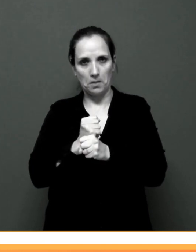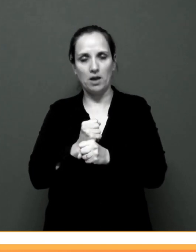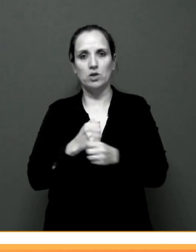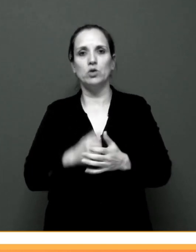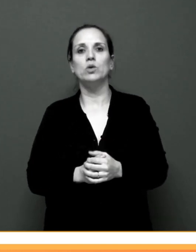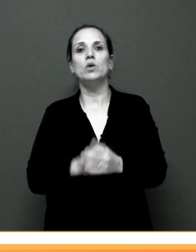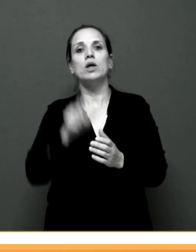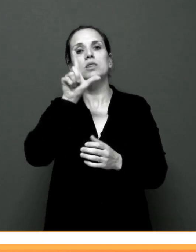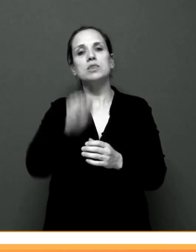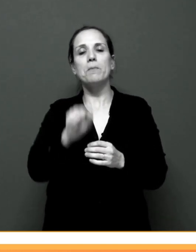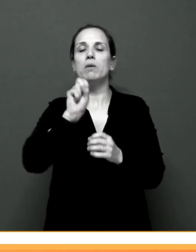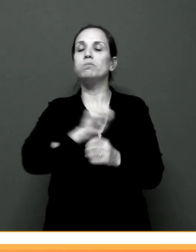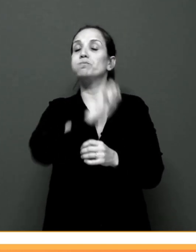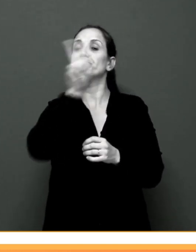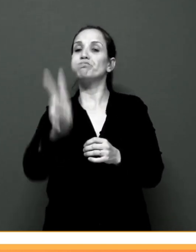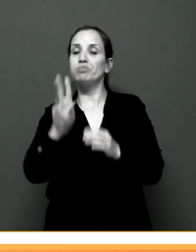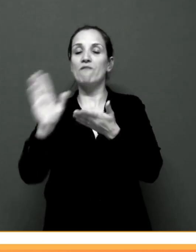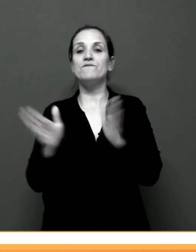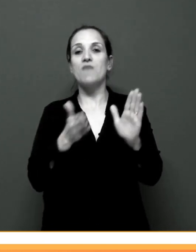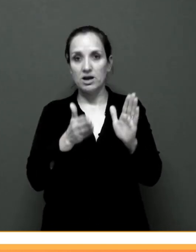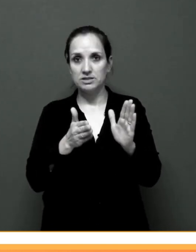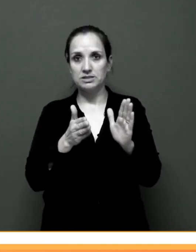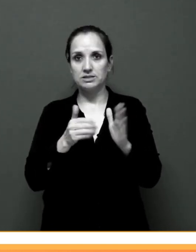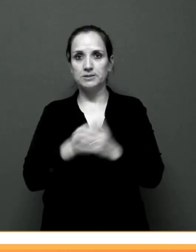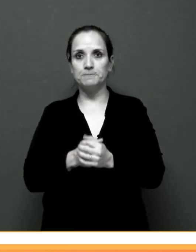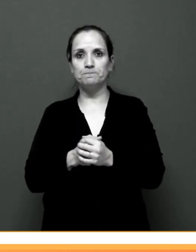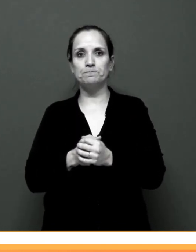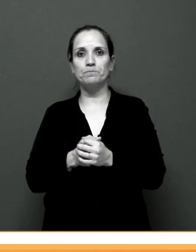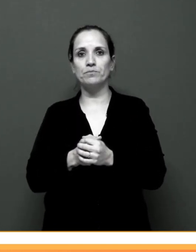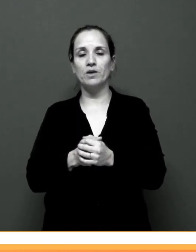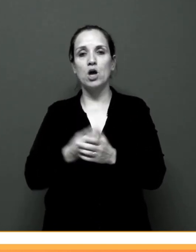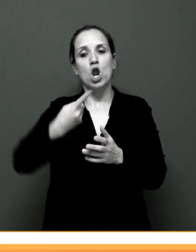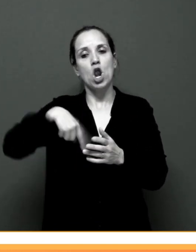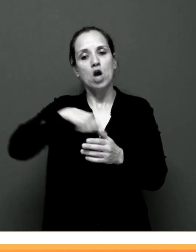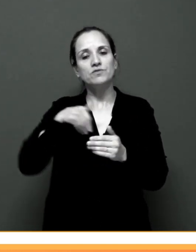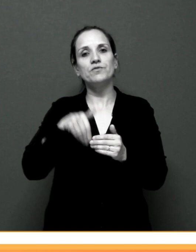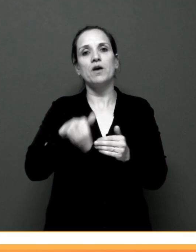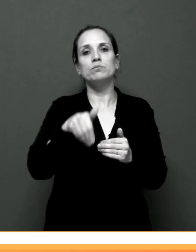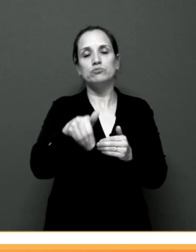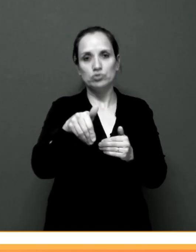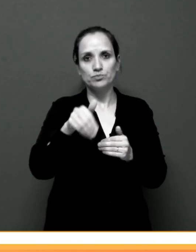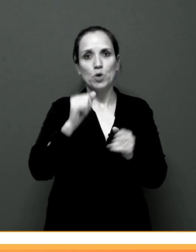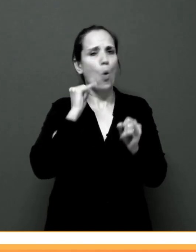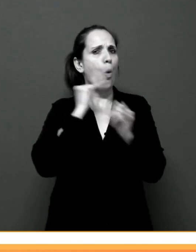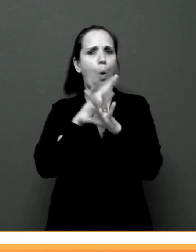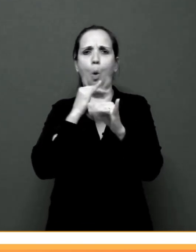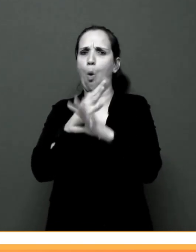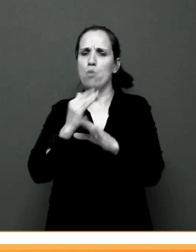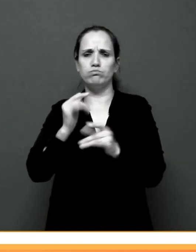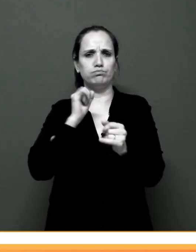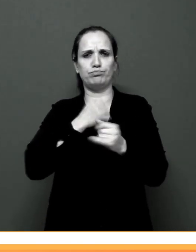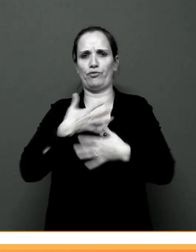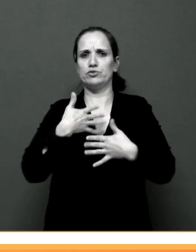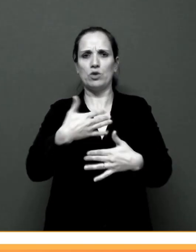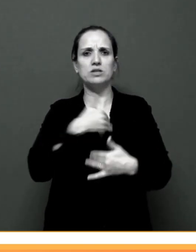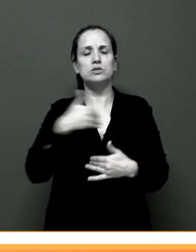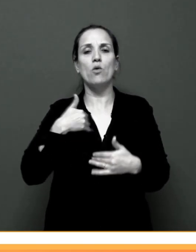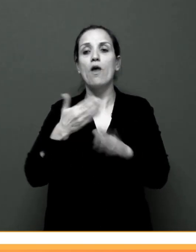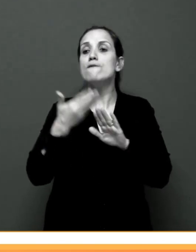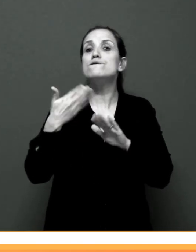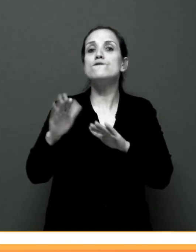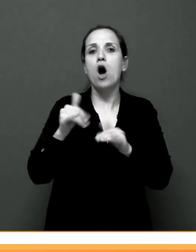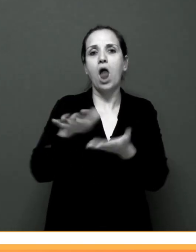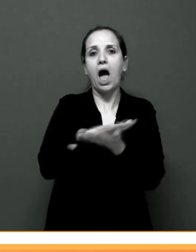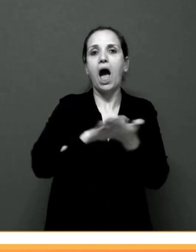E temos uma segunda etapa que nós vamos aplicar em outros profissionais de saúde fora da área urbana.